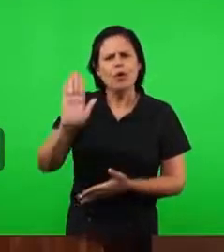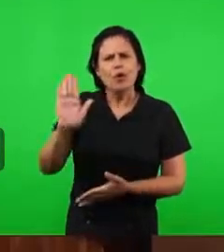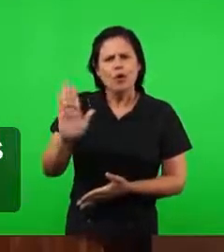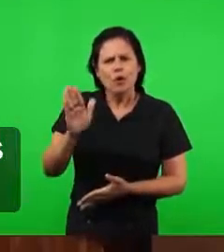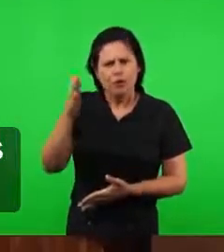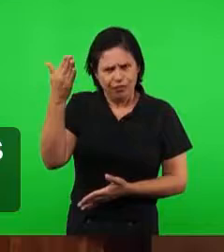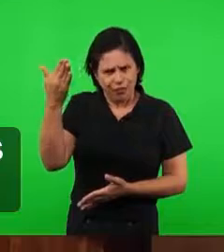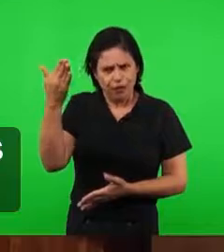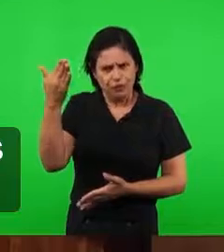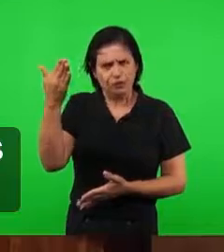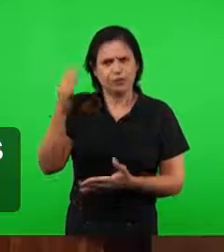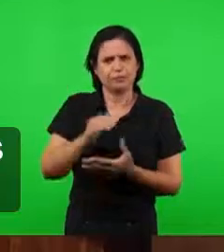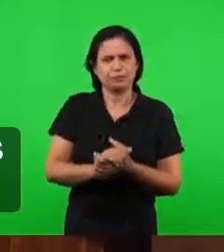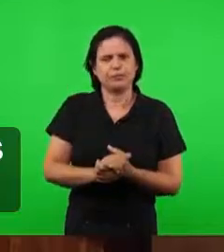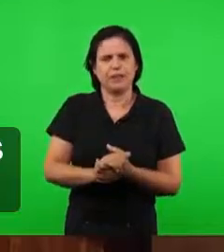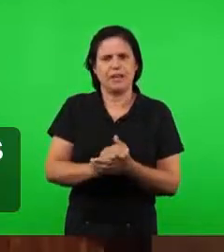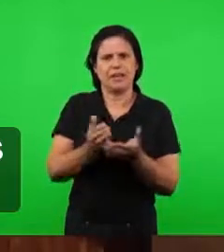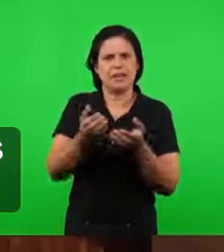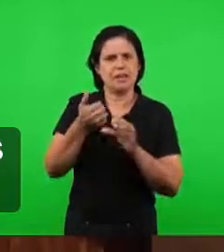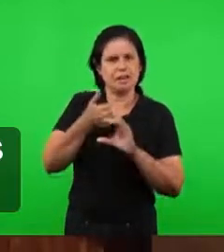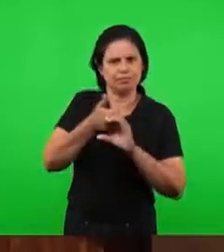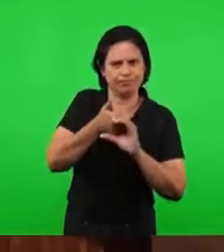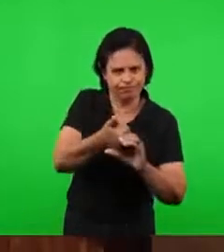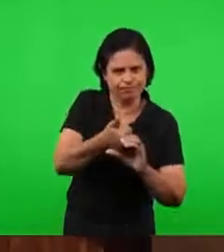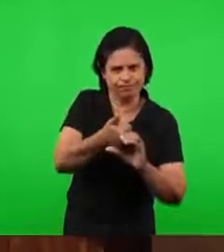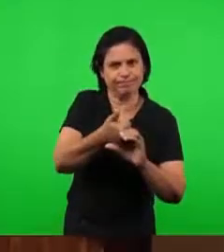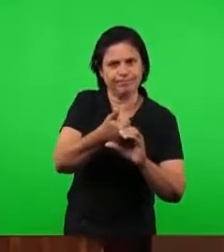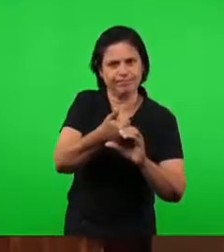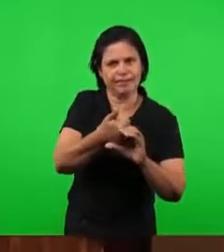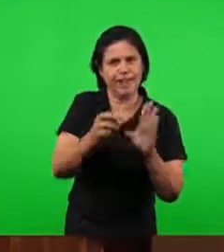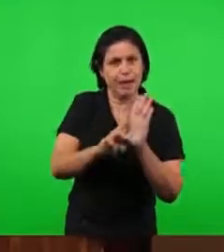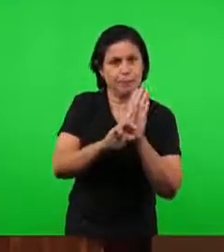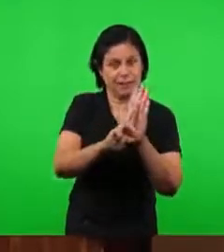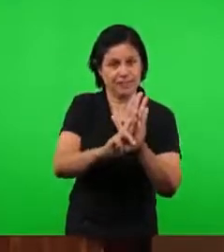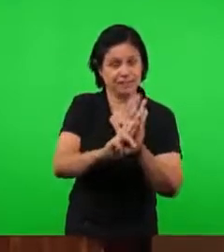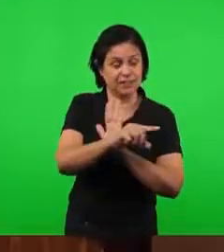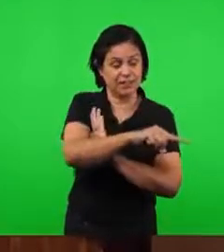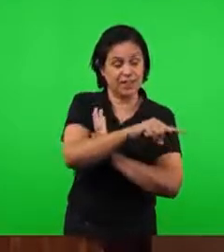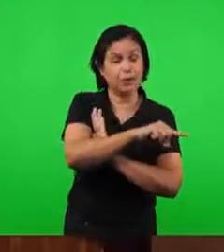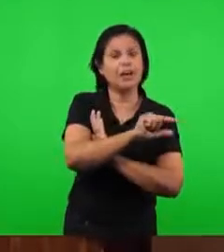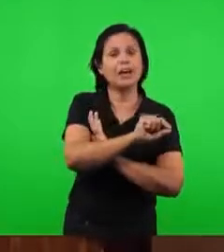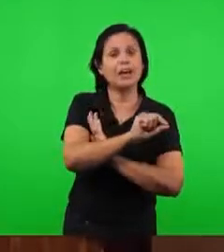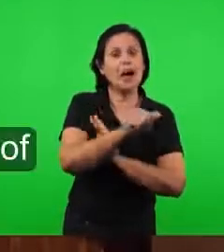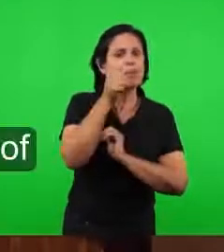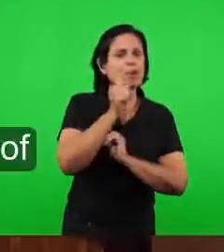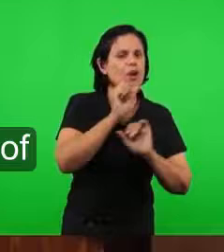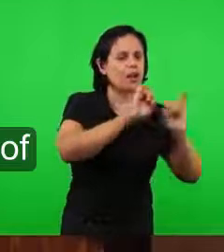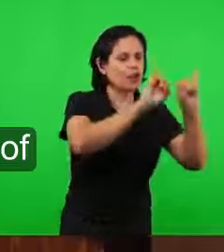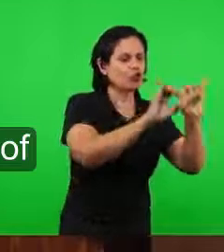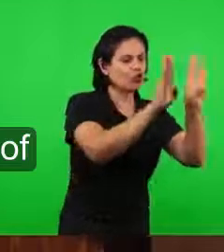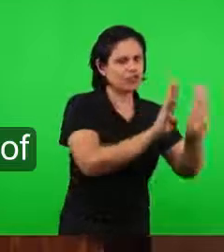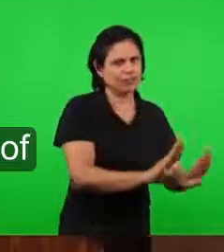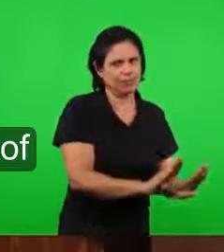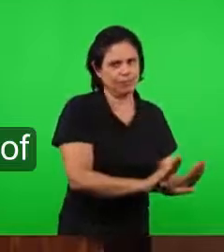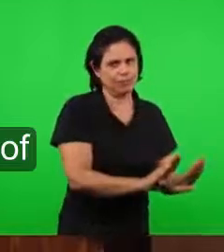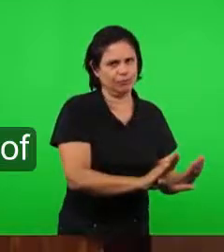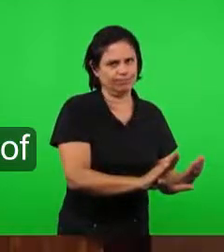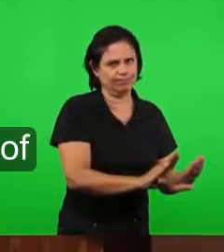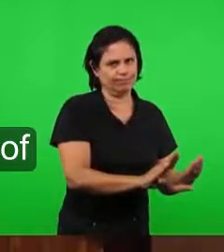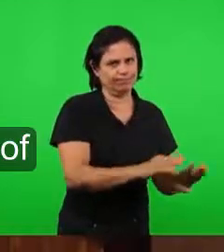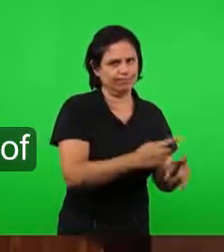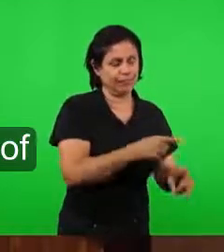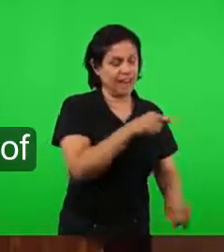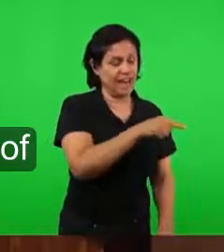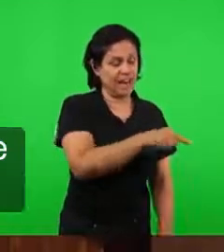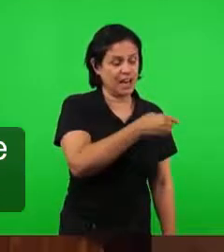está muito bem representado na figura de Jezabel, como já foi dito, que com toda autoridade e embuste, domina e governa